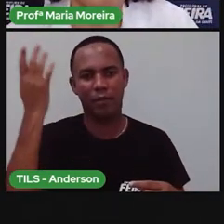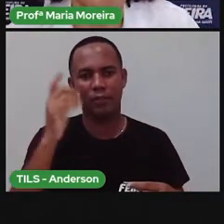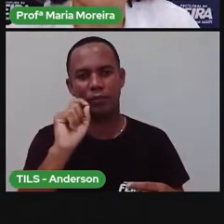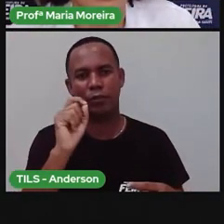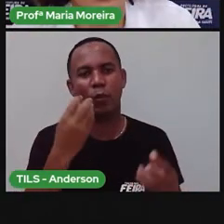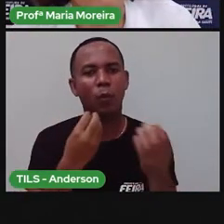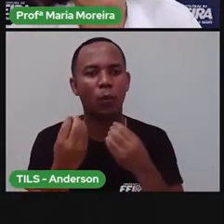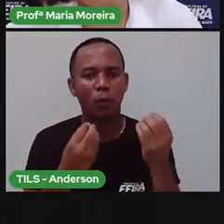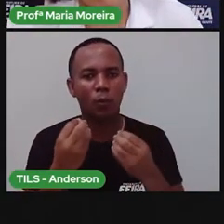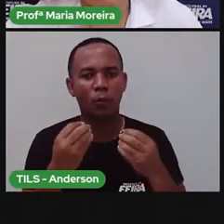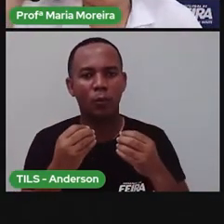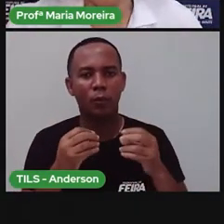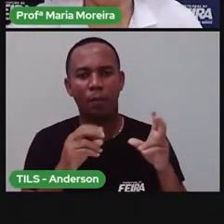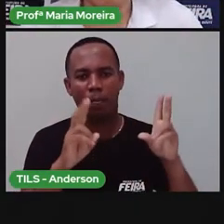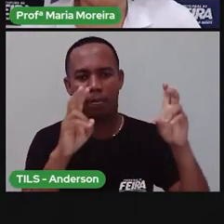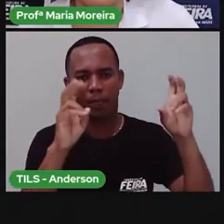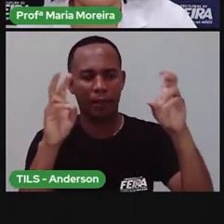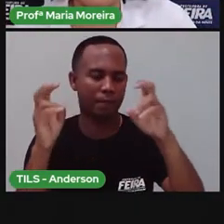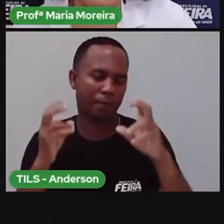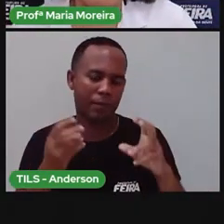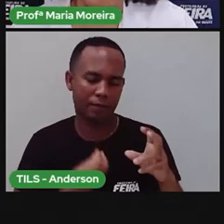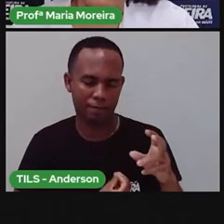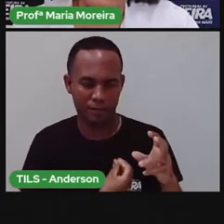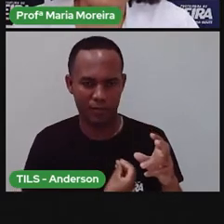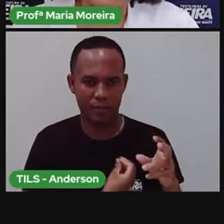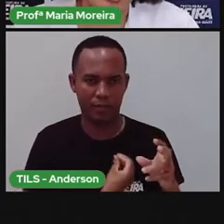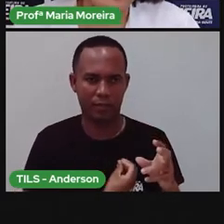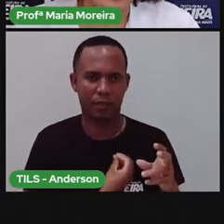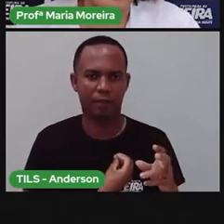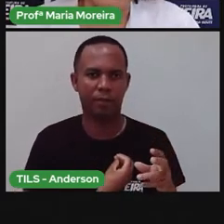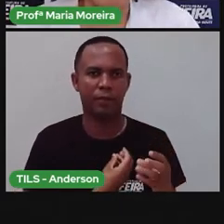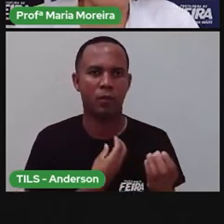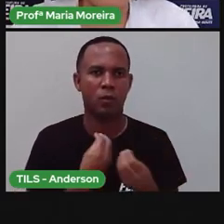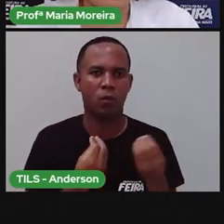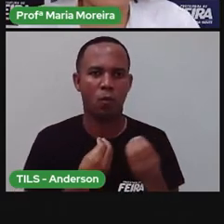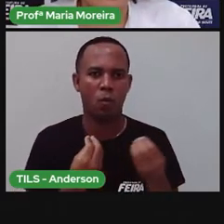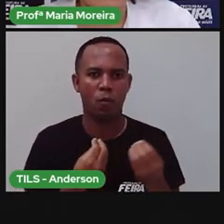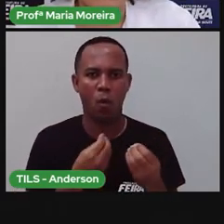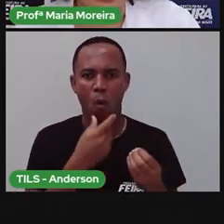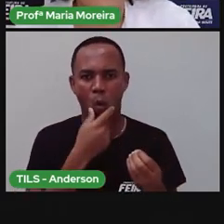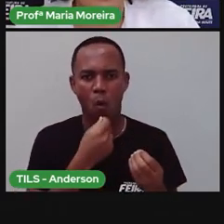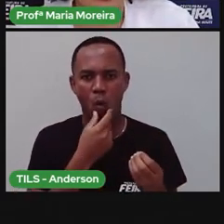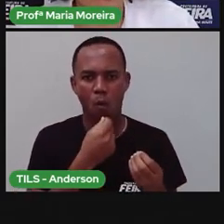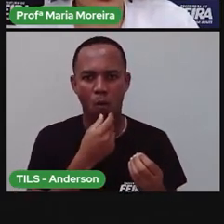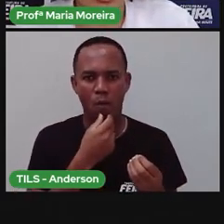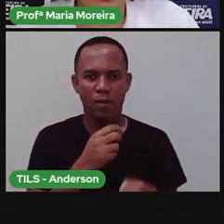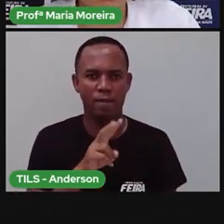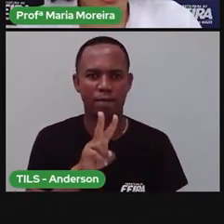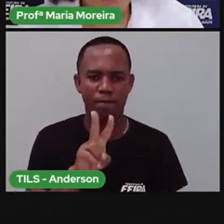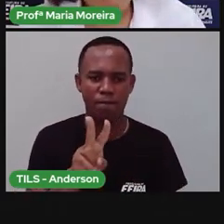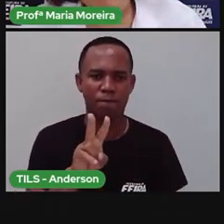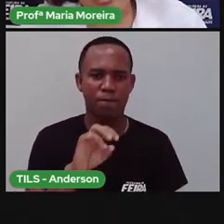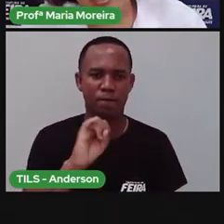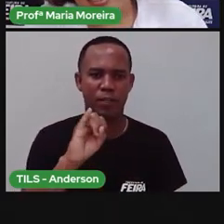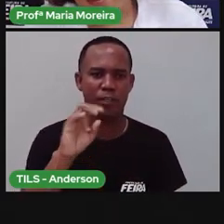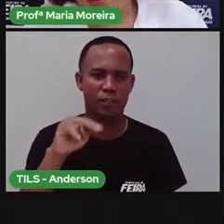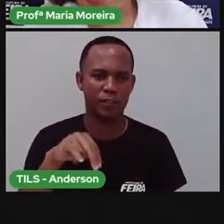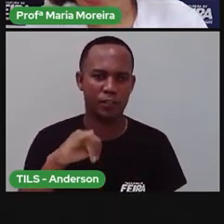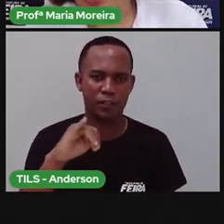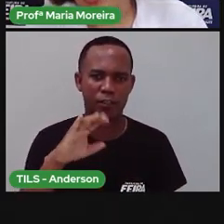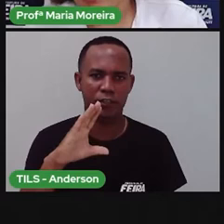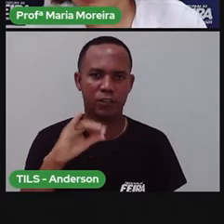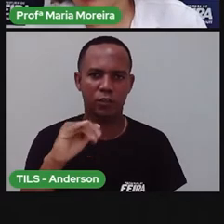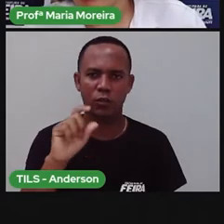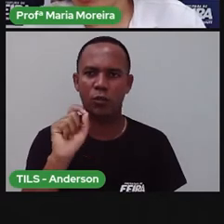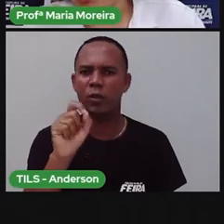verdade, sobre vários e vários seres vivos, né? Que Vinícius traz aí dentro desses escritos dele. Mas a